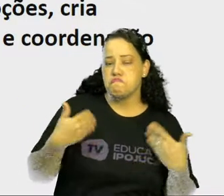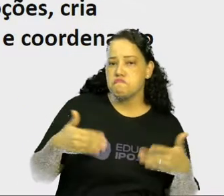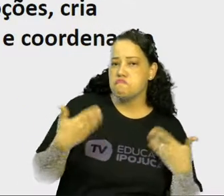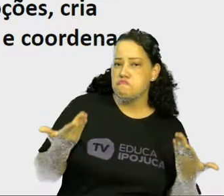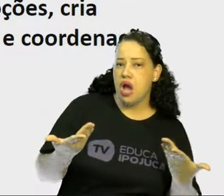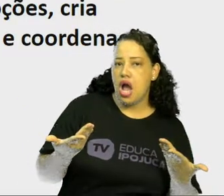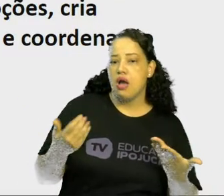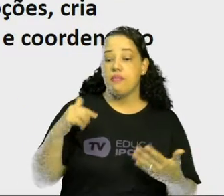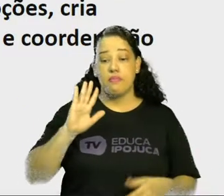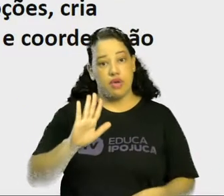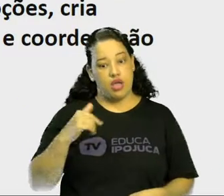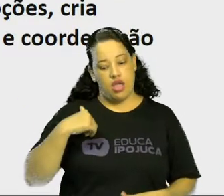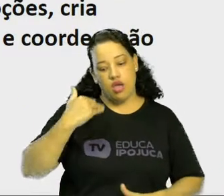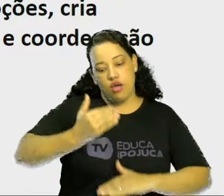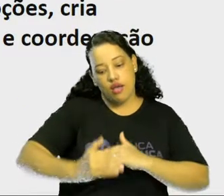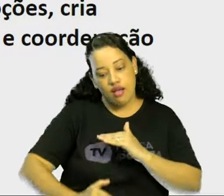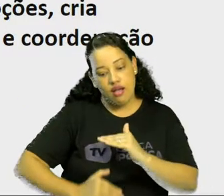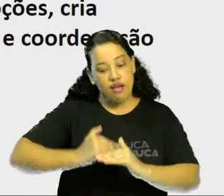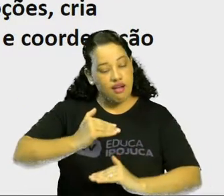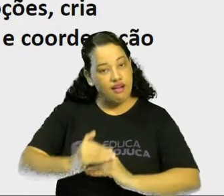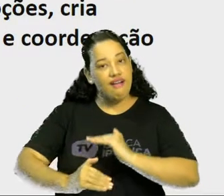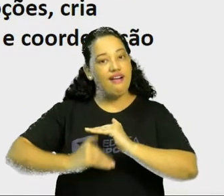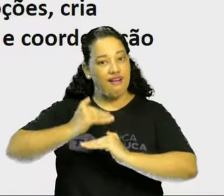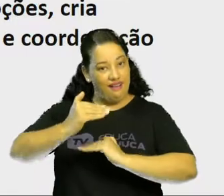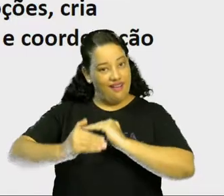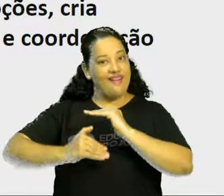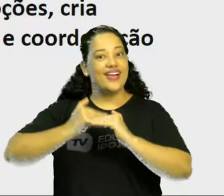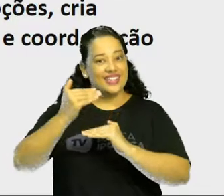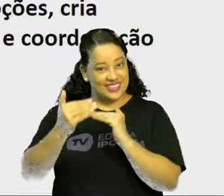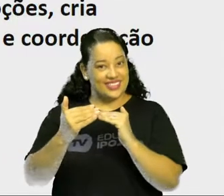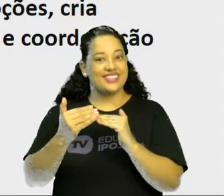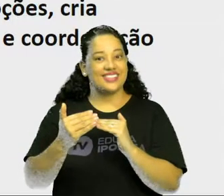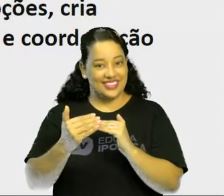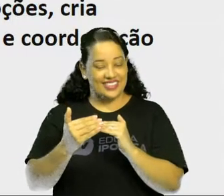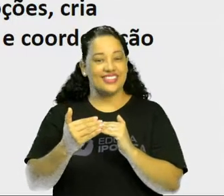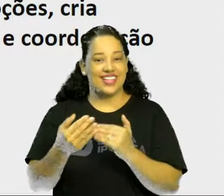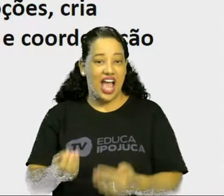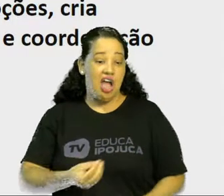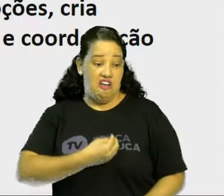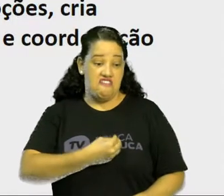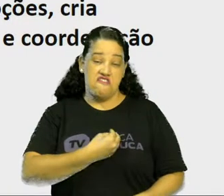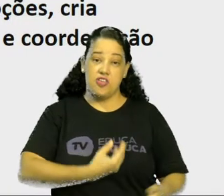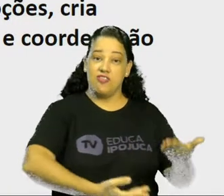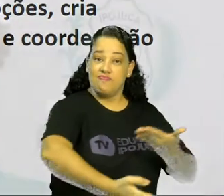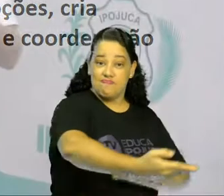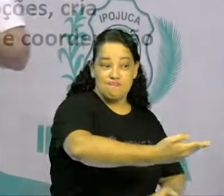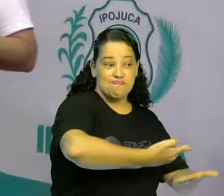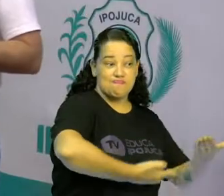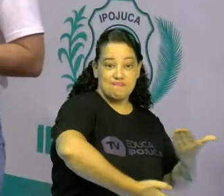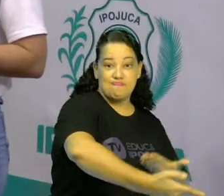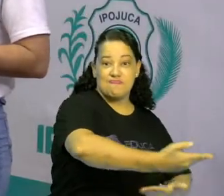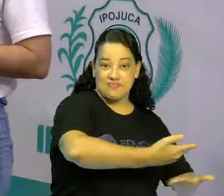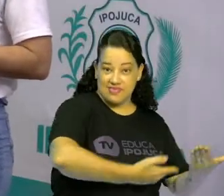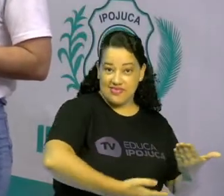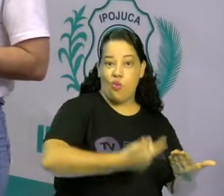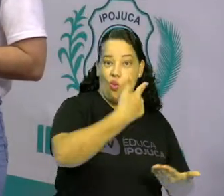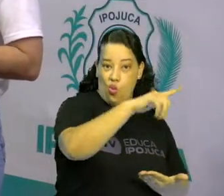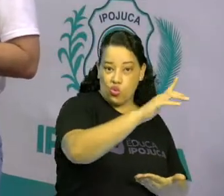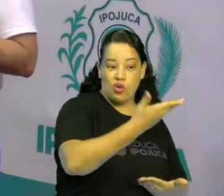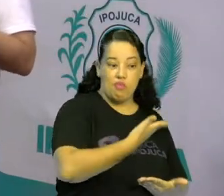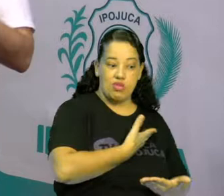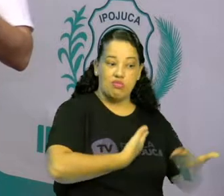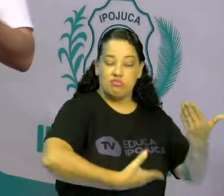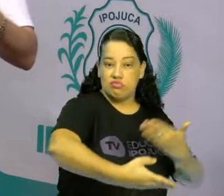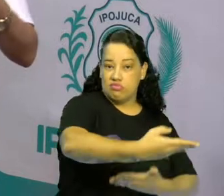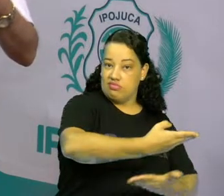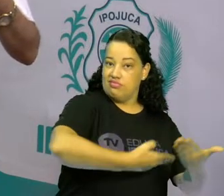desenvolve. É o momento em que a criança estabelece relações sociais. É o momento em que a criança